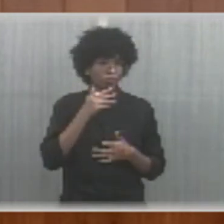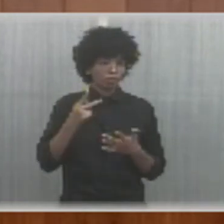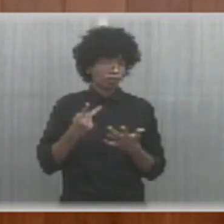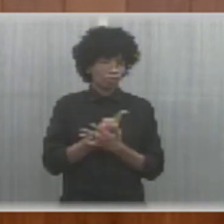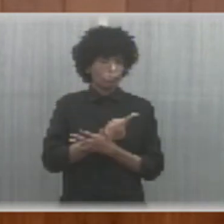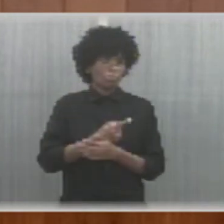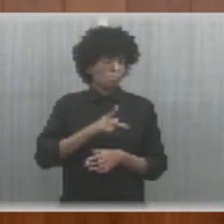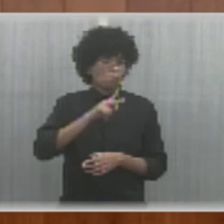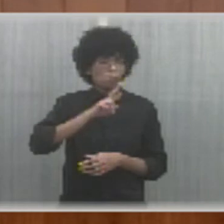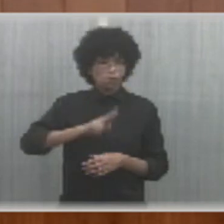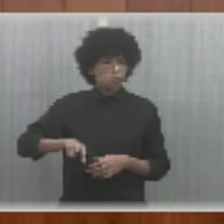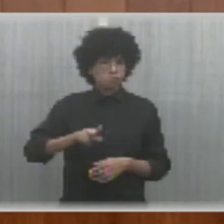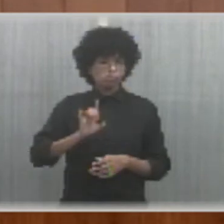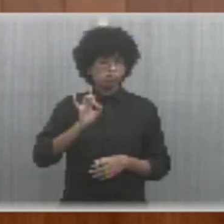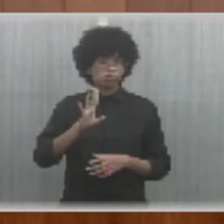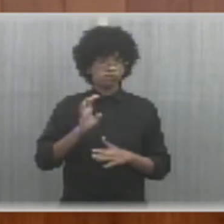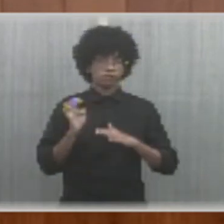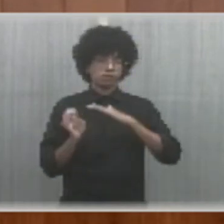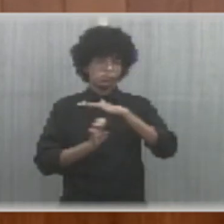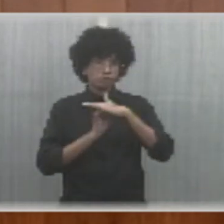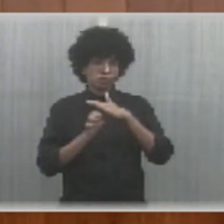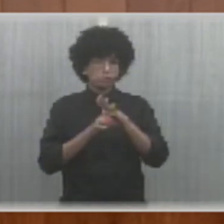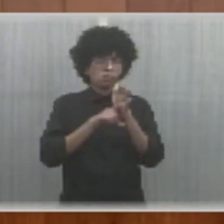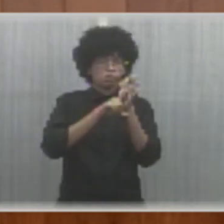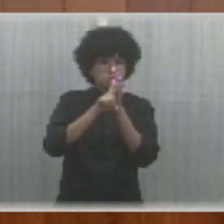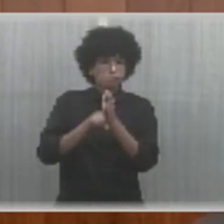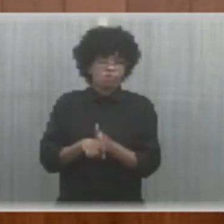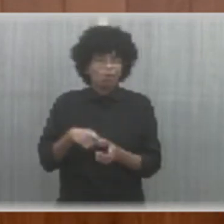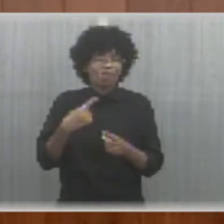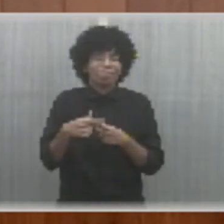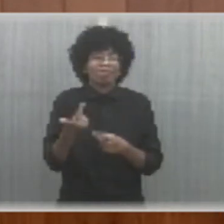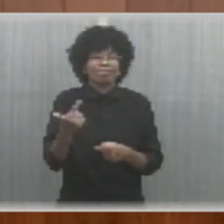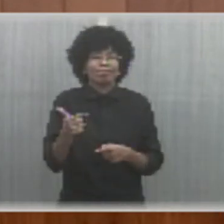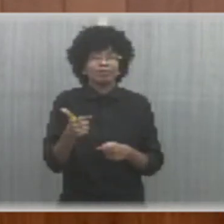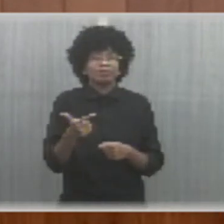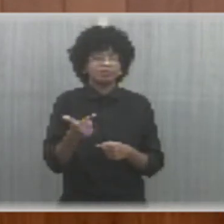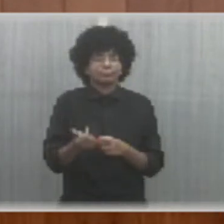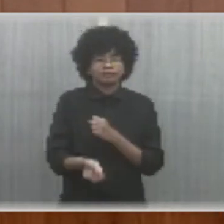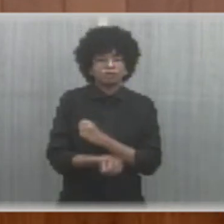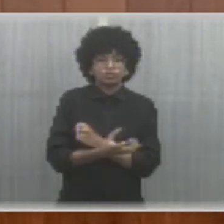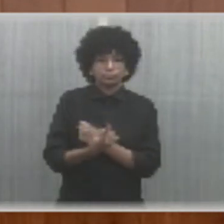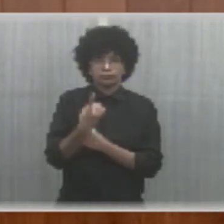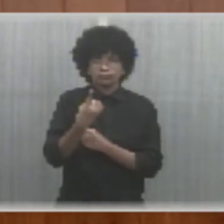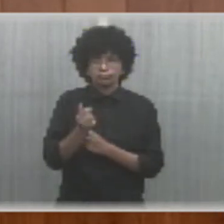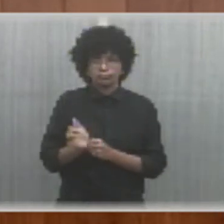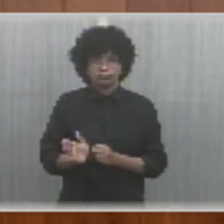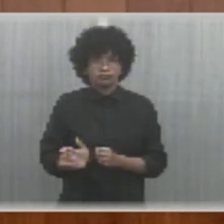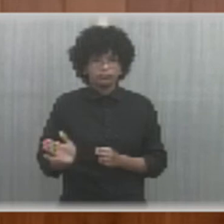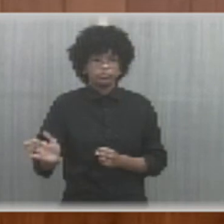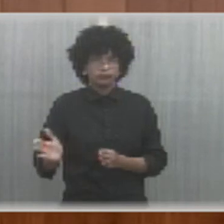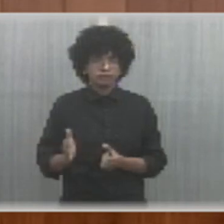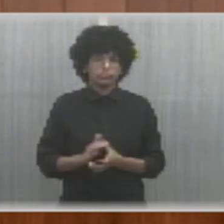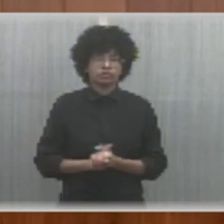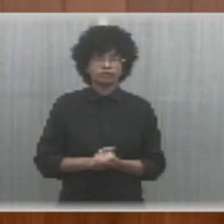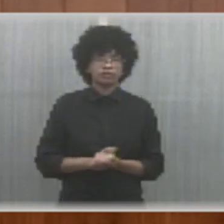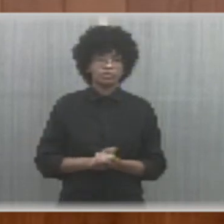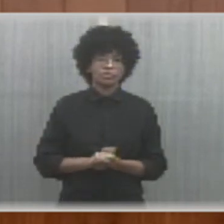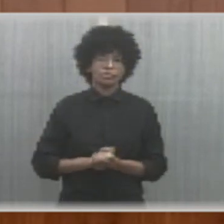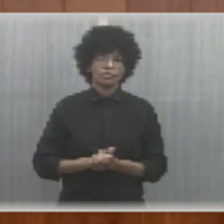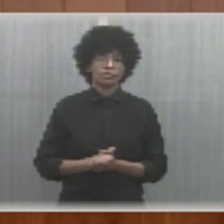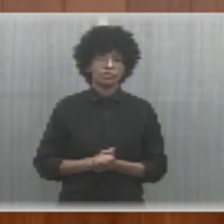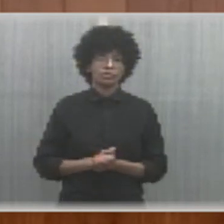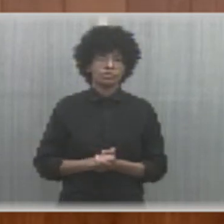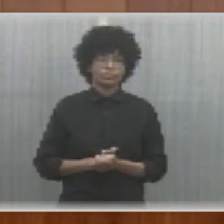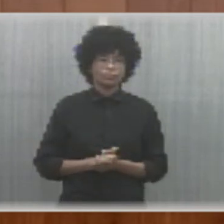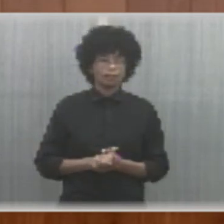não é só as empresas que estão sendo investigadas, porque não existe corrupção unilateral. A corrupção é bilateral. É o órgão